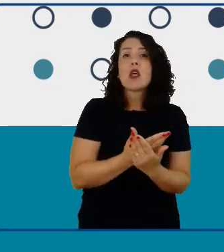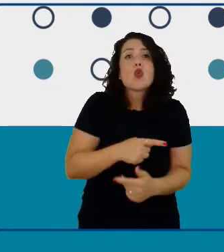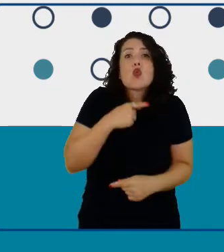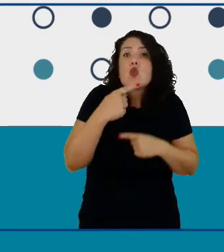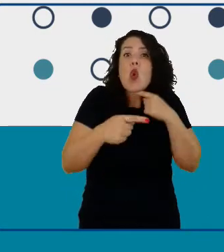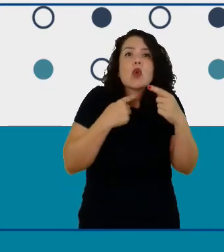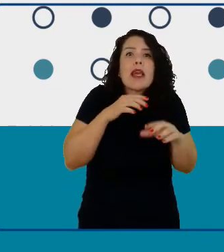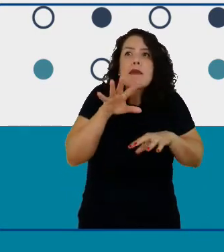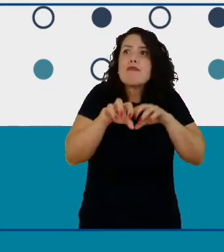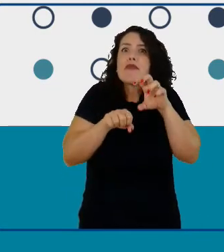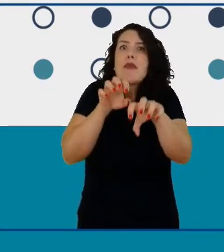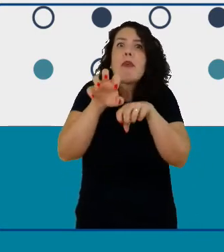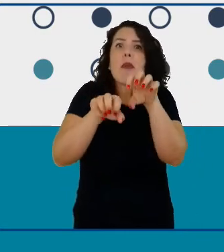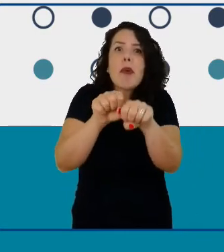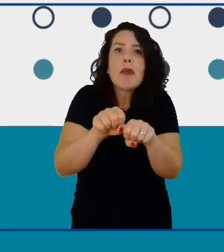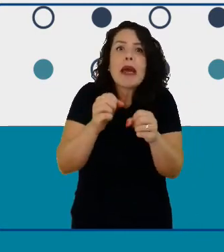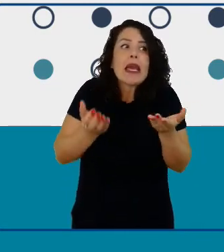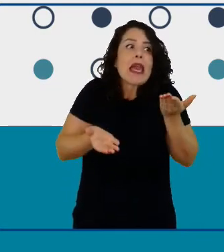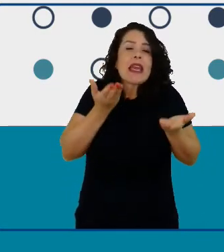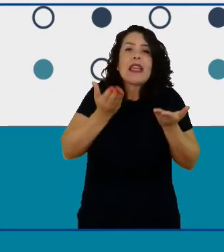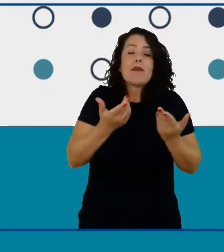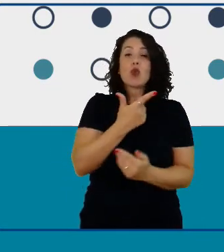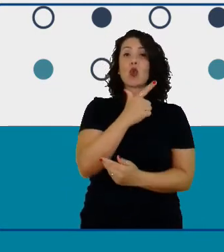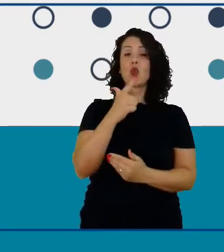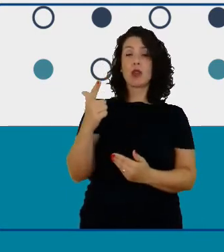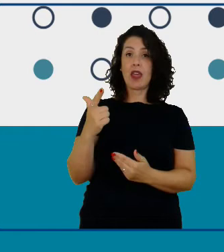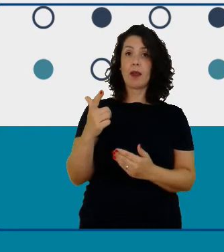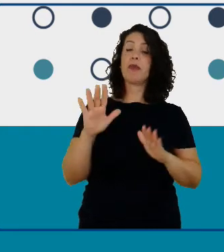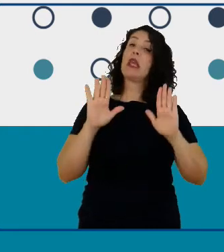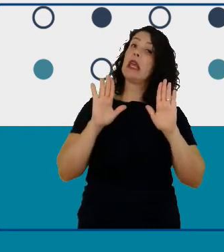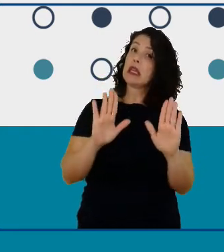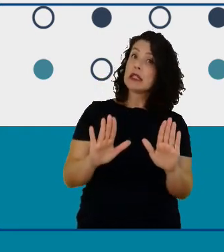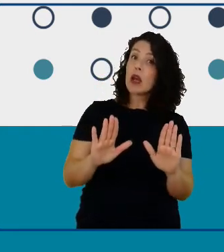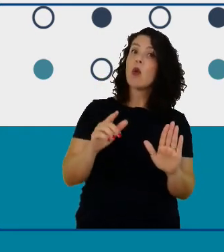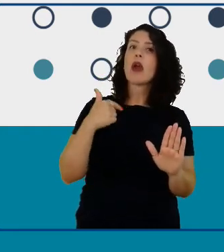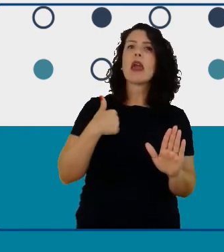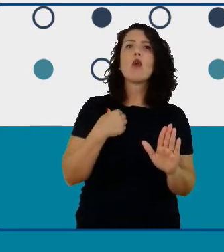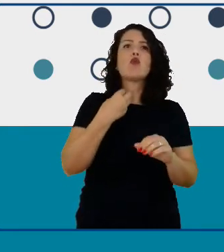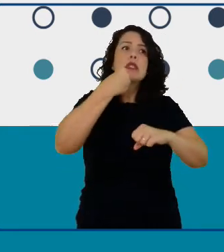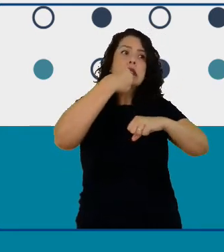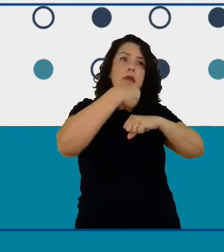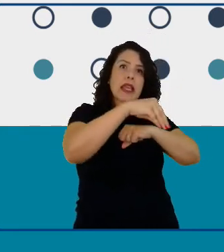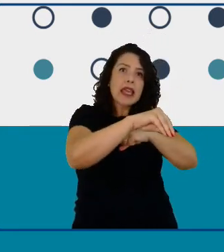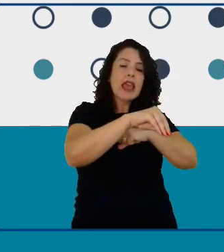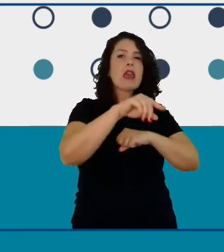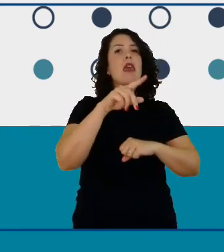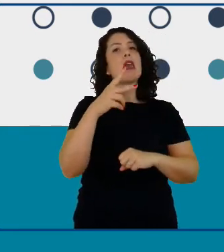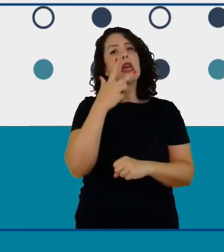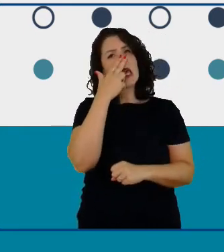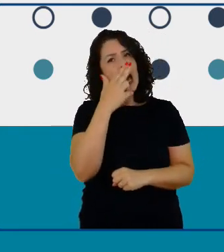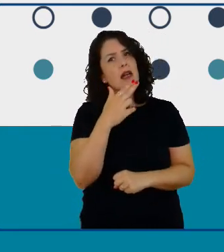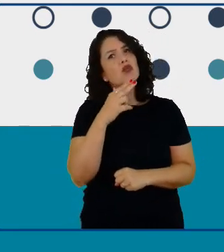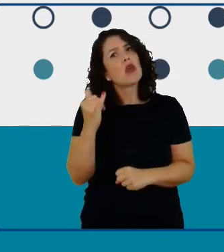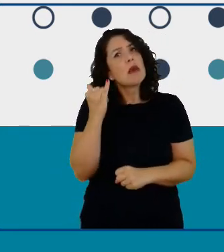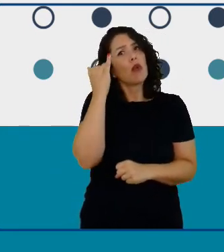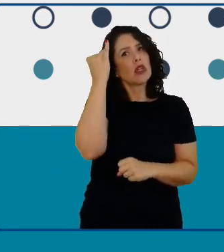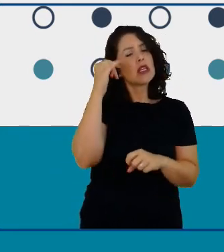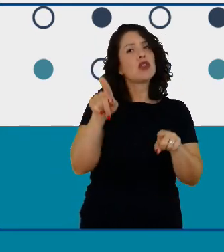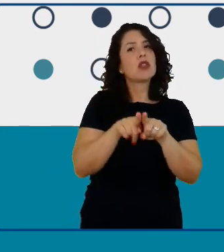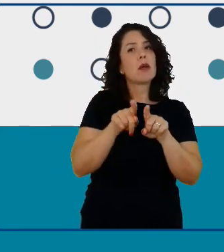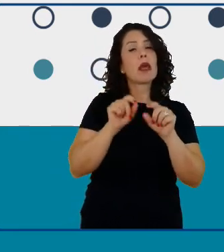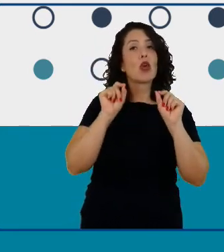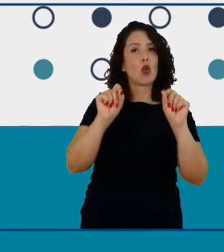e algo que eu falei com eles que eu acredito que seja muito importante no papel dos professores daqui para frente eu venho de uma família de